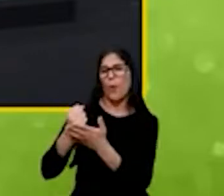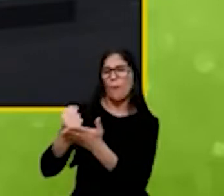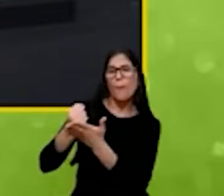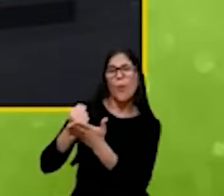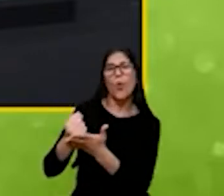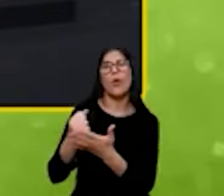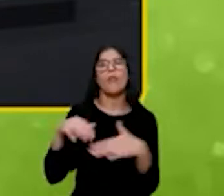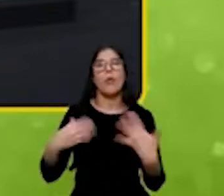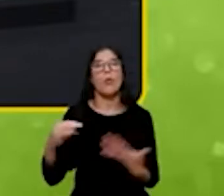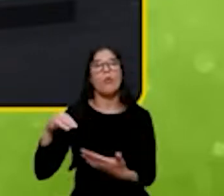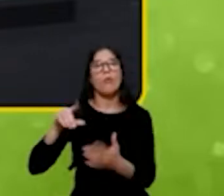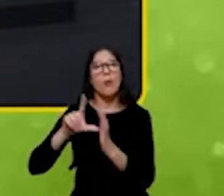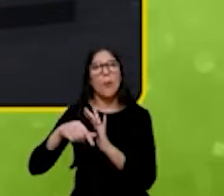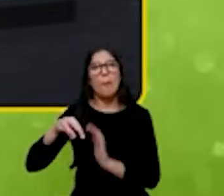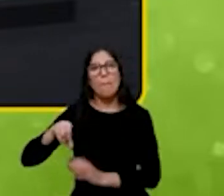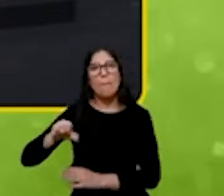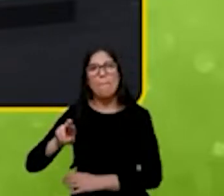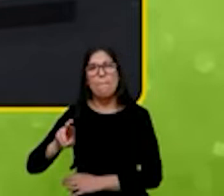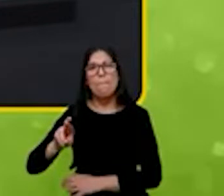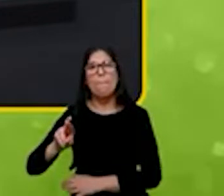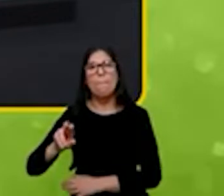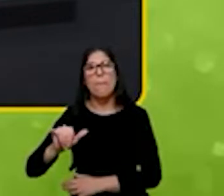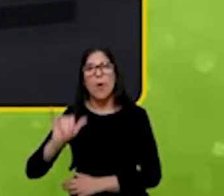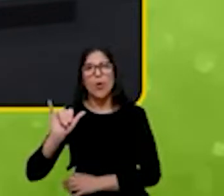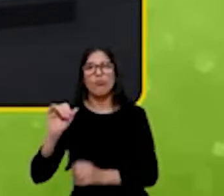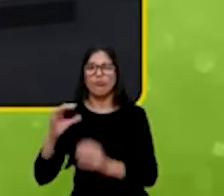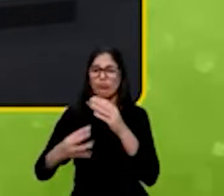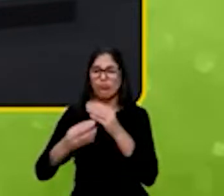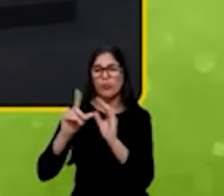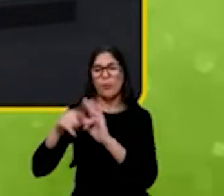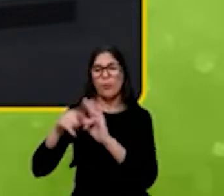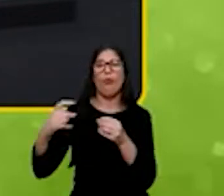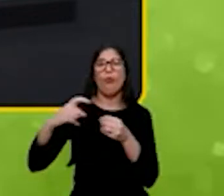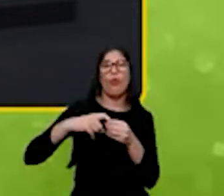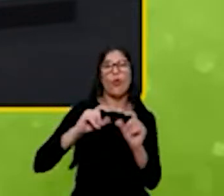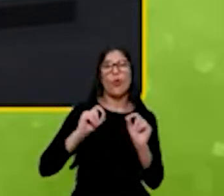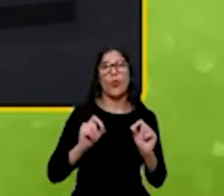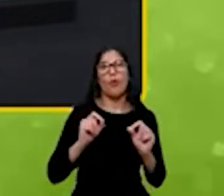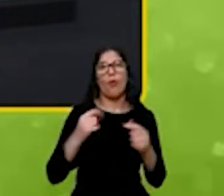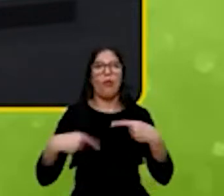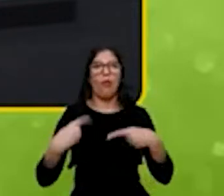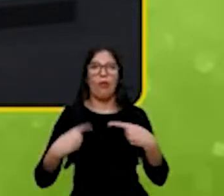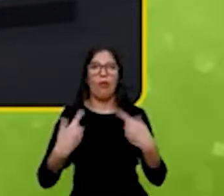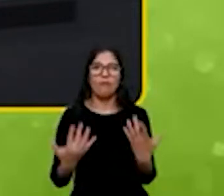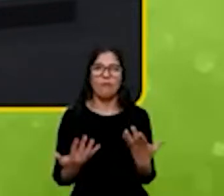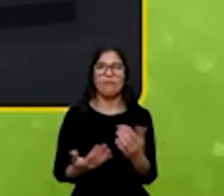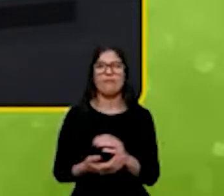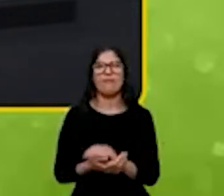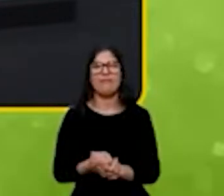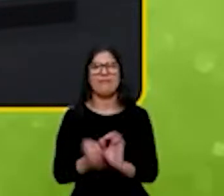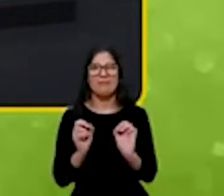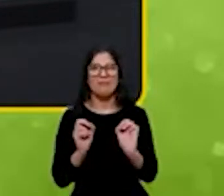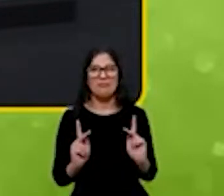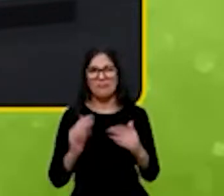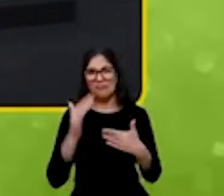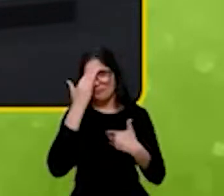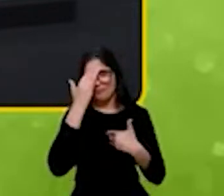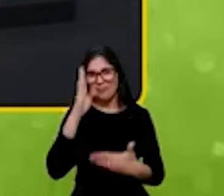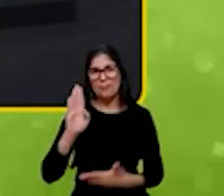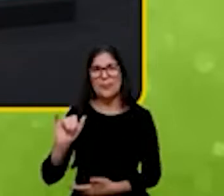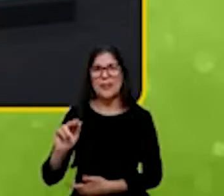complementa e depois a gente volta aqui para o nosso painel para a gente fazer aqui um fecho. Então, muito obrigado. Bianca, por favor.